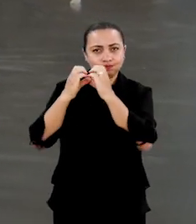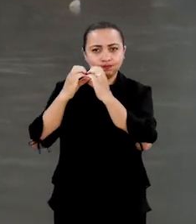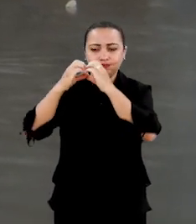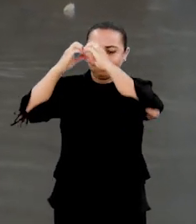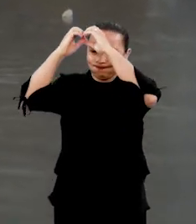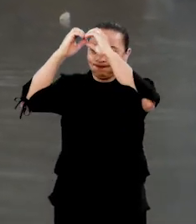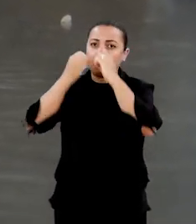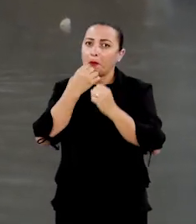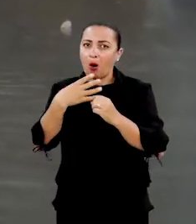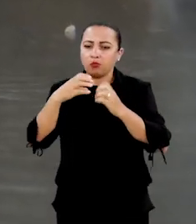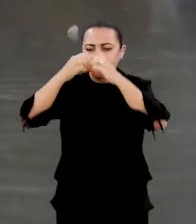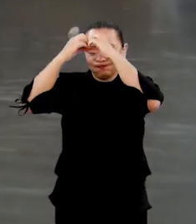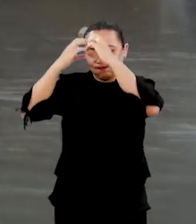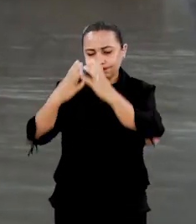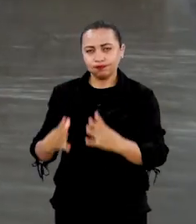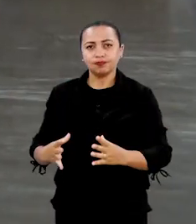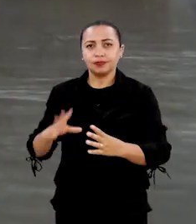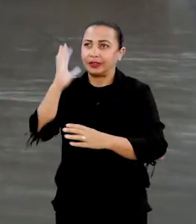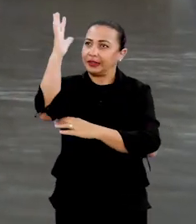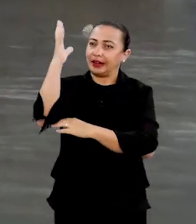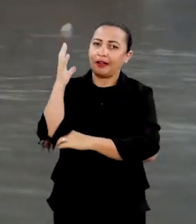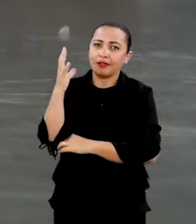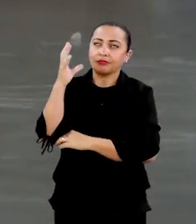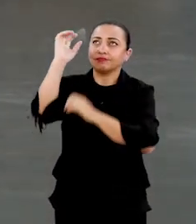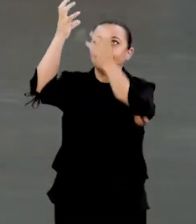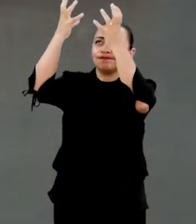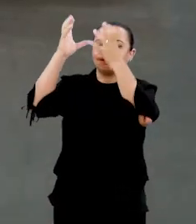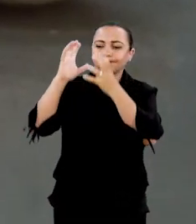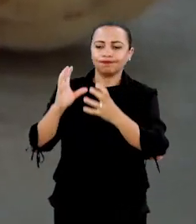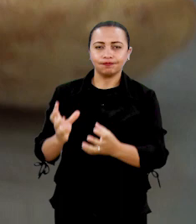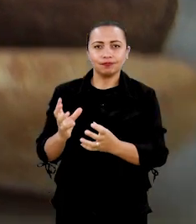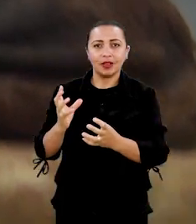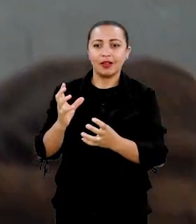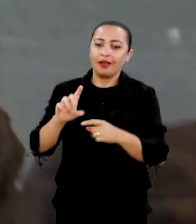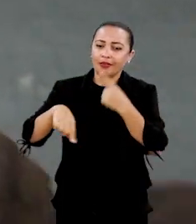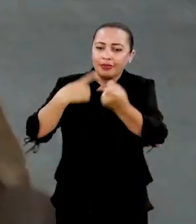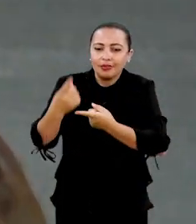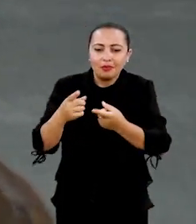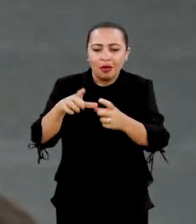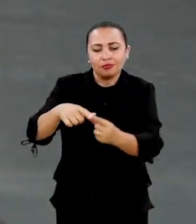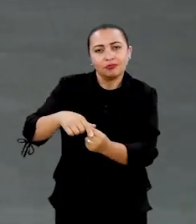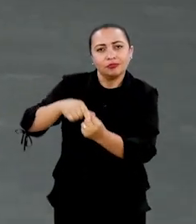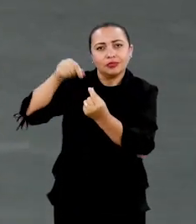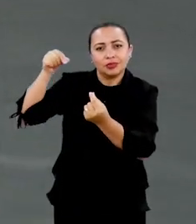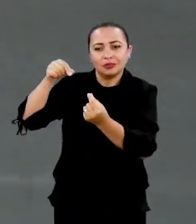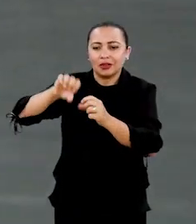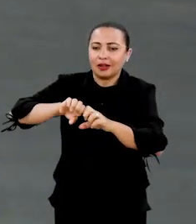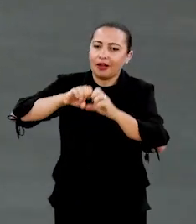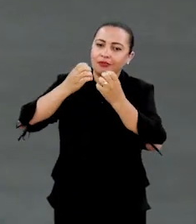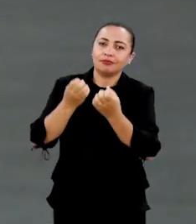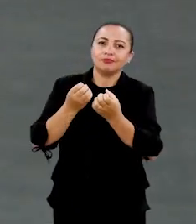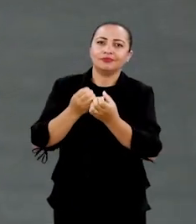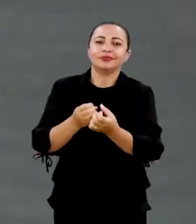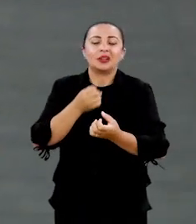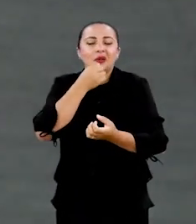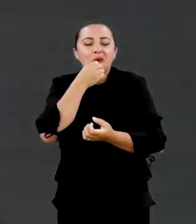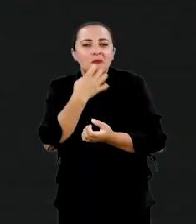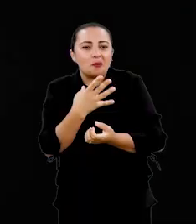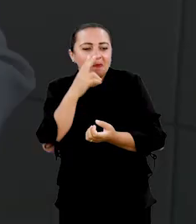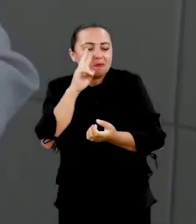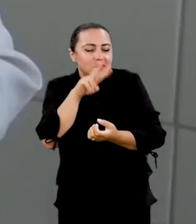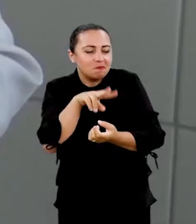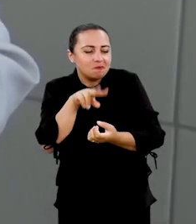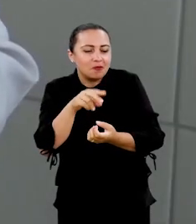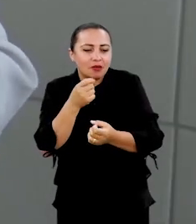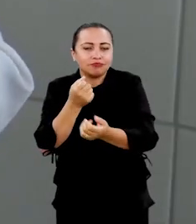esse coco despenca, tá certo? Esse recipiente despenca e liberando o nosso